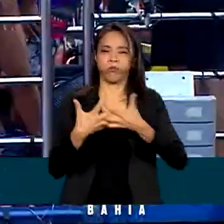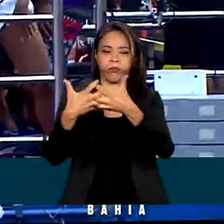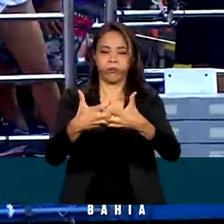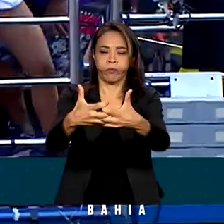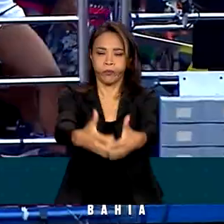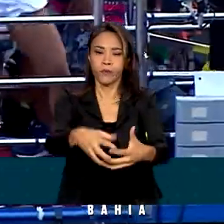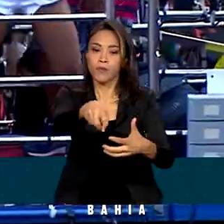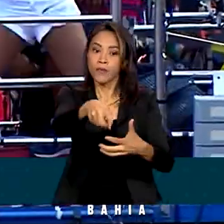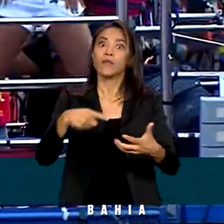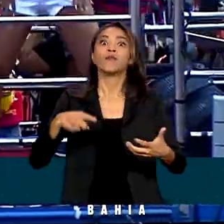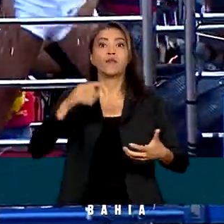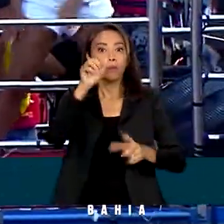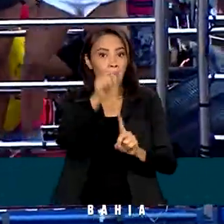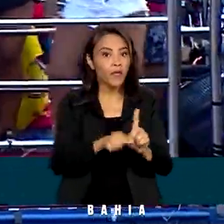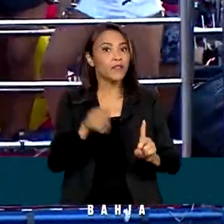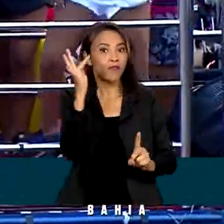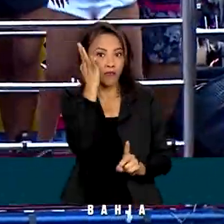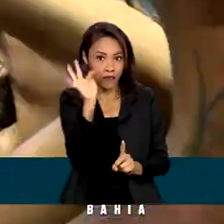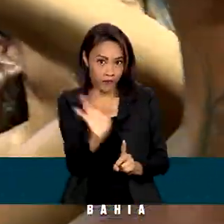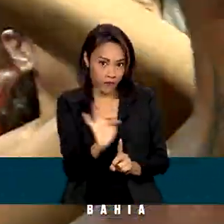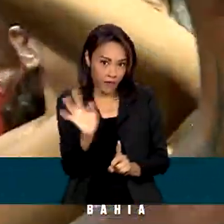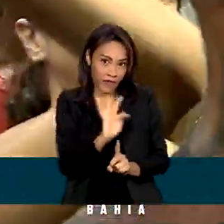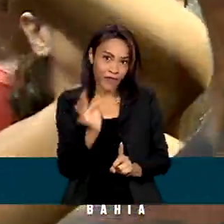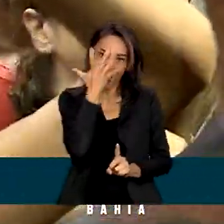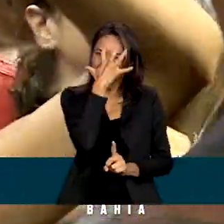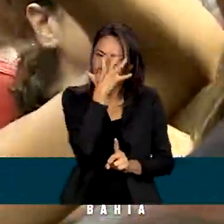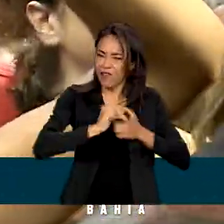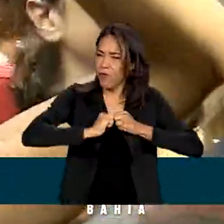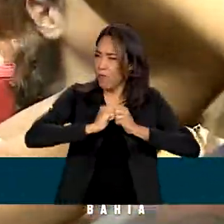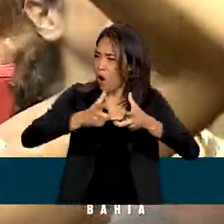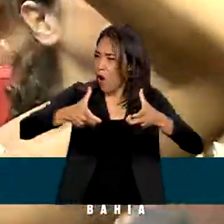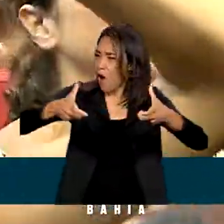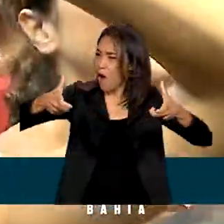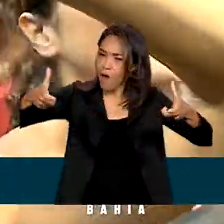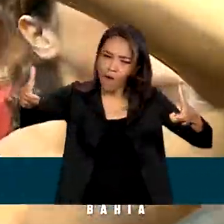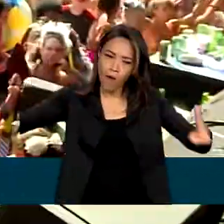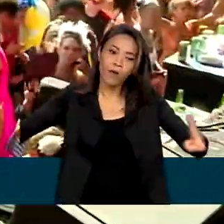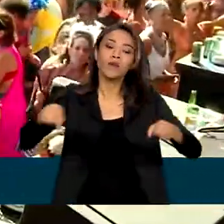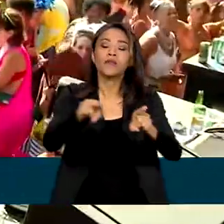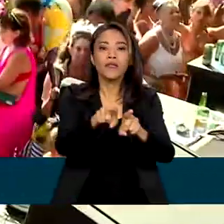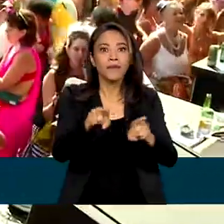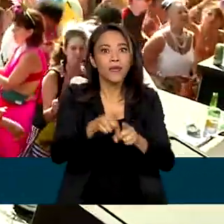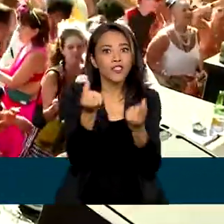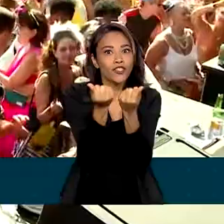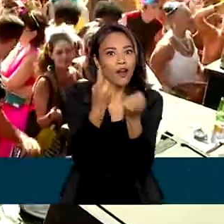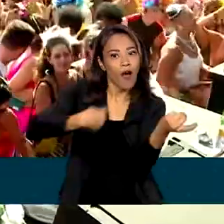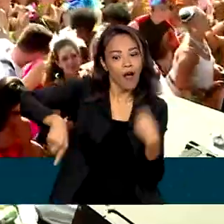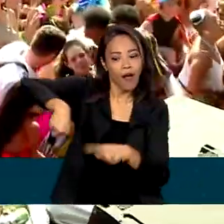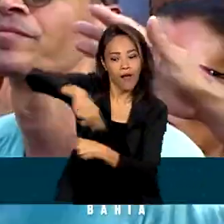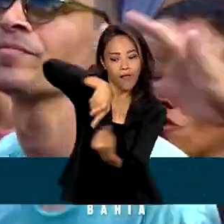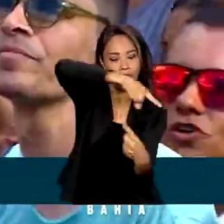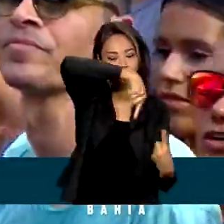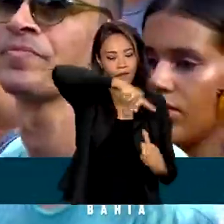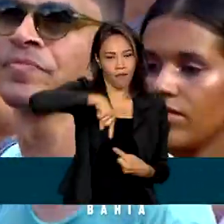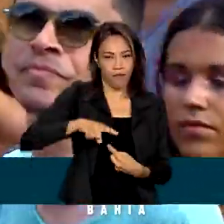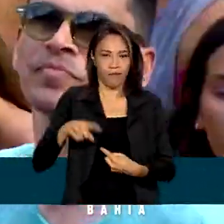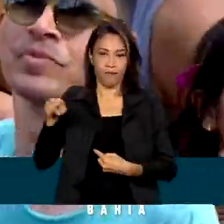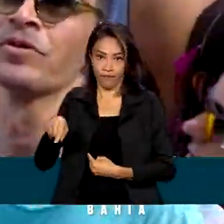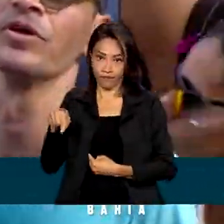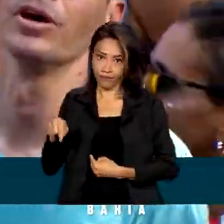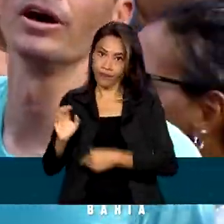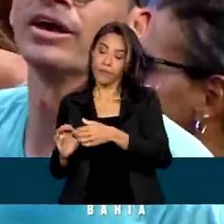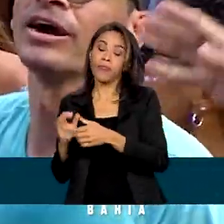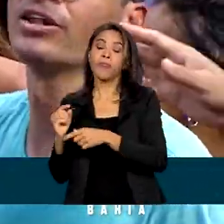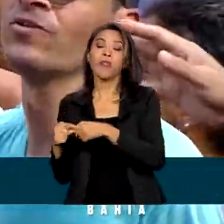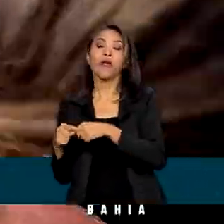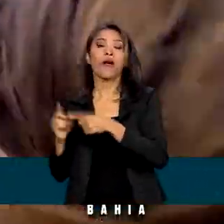as ruas do país no mês de fevereiro. E toda a alegria da festa popular também faz girar a economia. De acordo com a Confederação Nacional